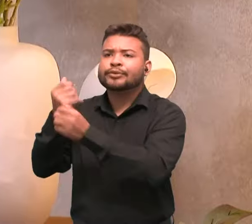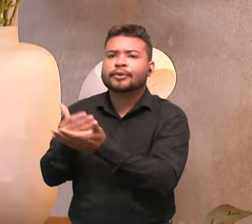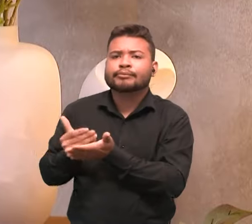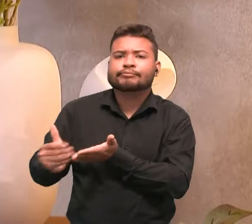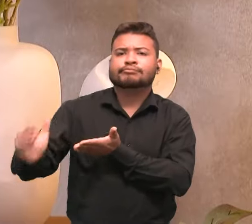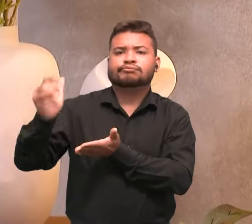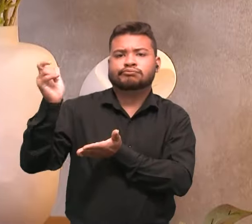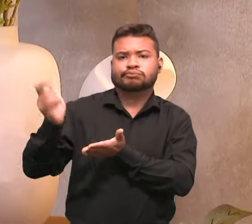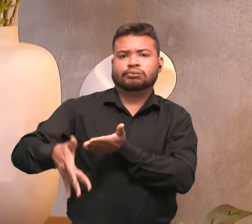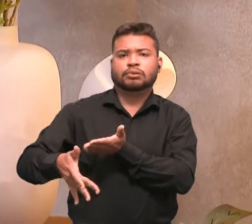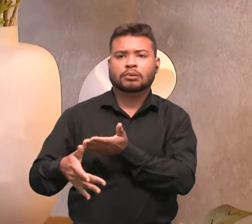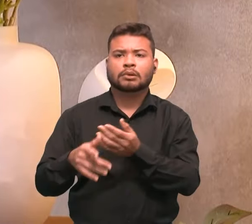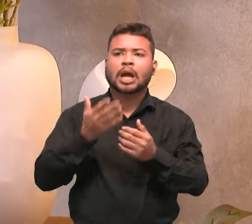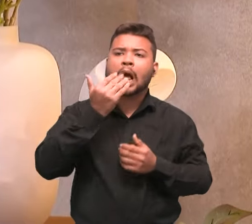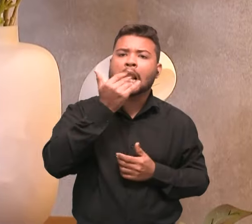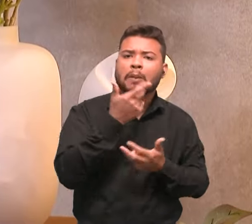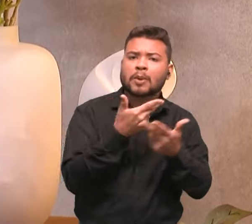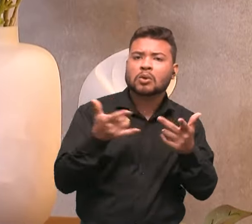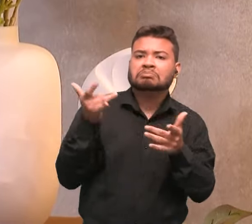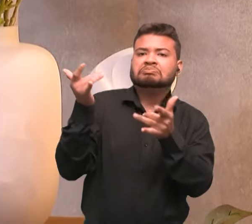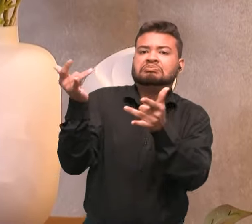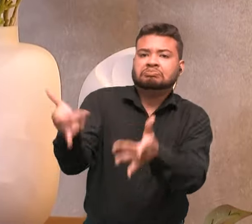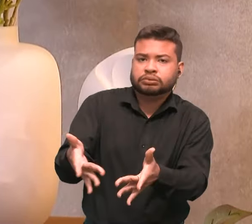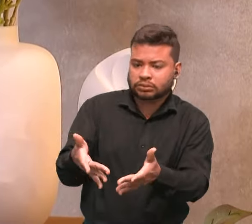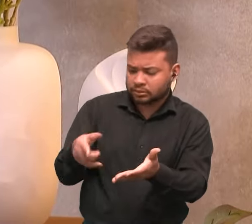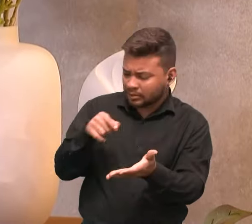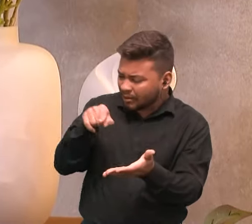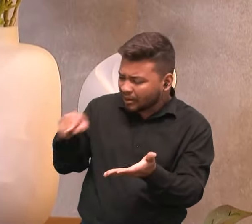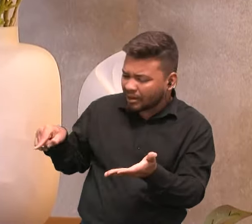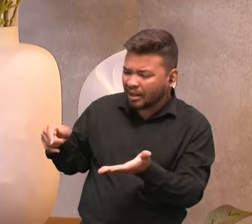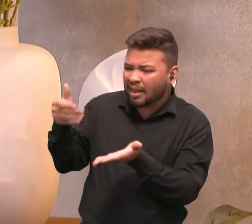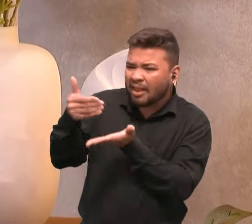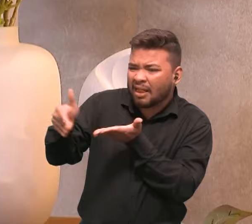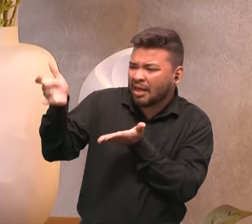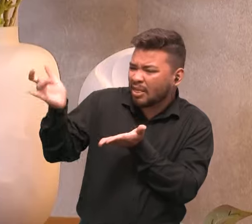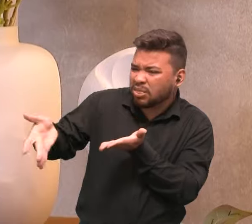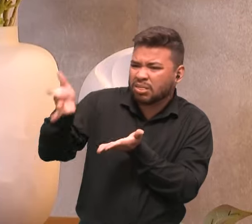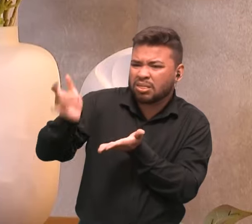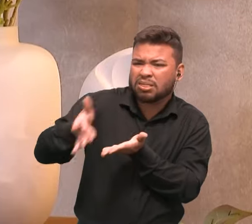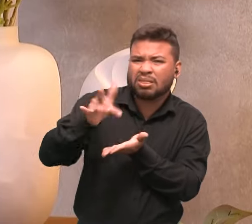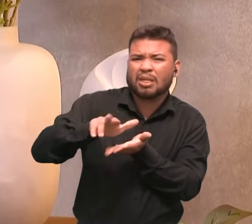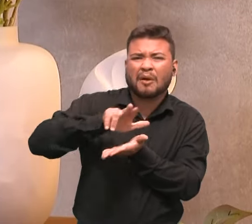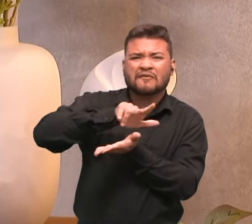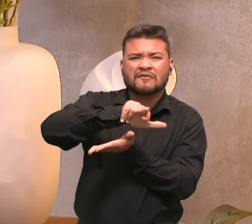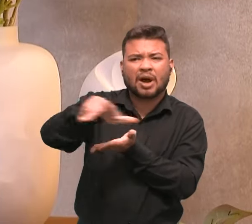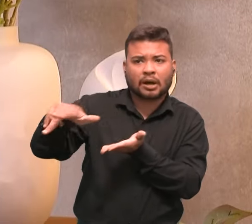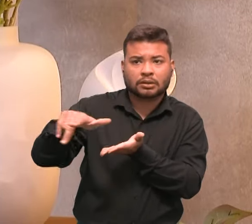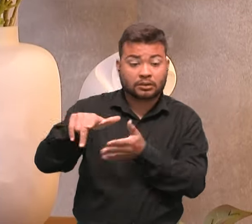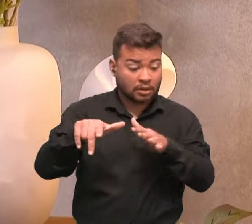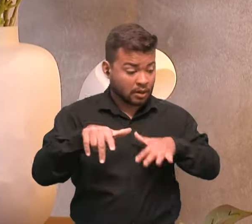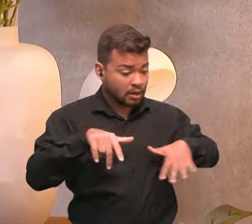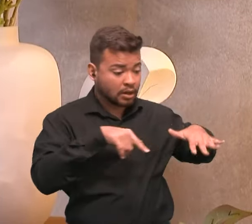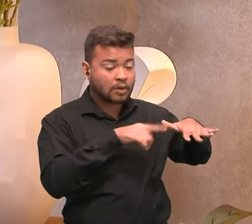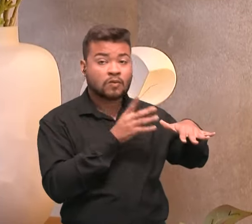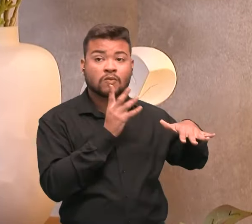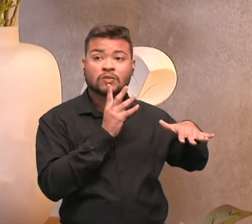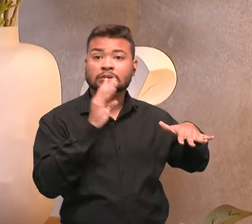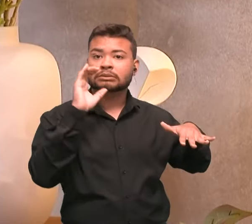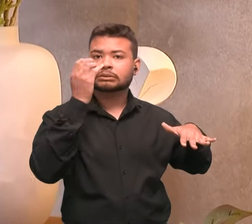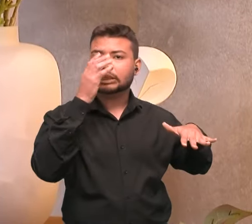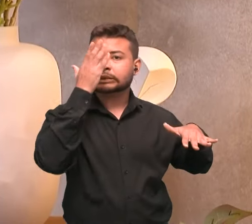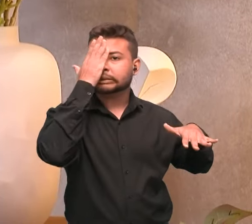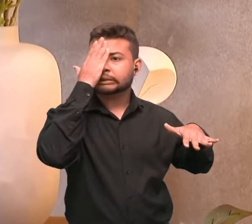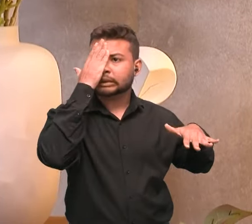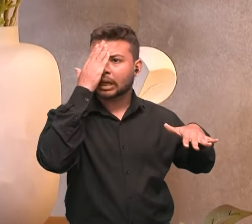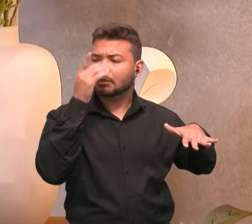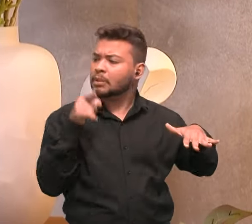gera bastante, da indústria alimentícia. Então, todos esses resíduos, usando o conhecimento científico e tecnológico, é possível ter